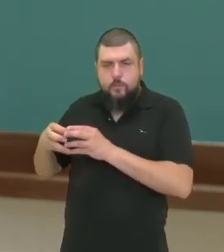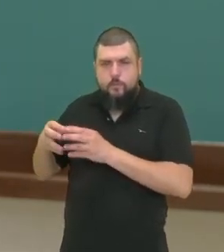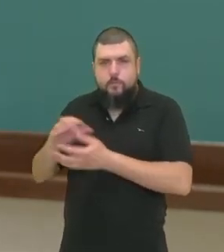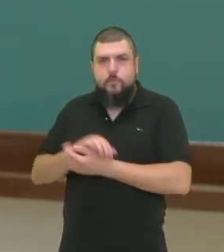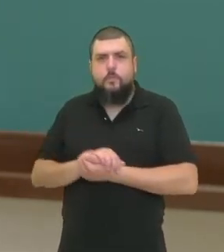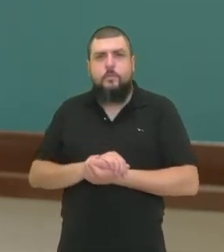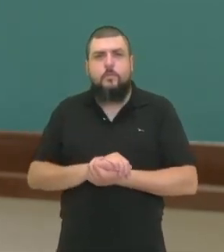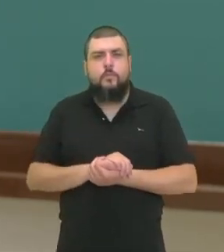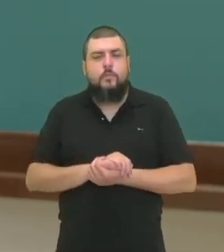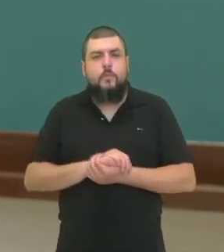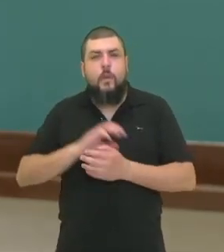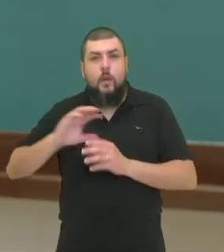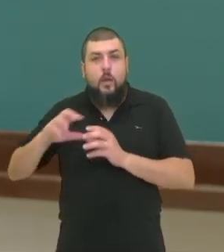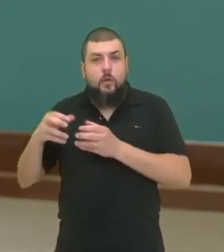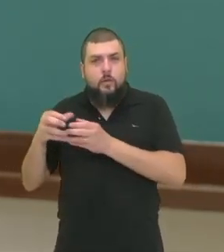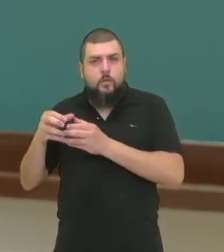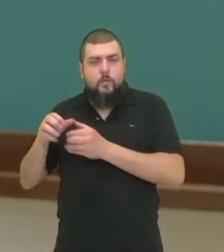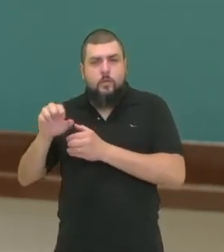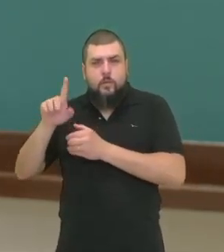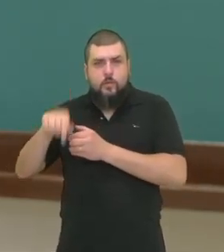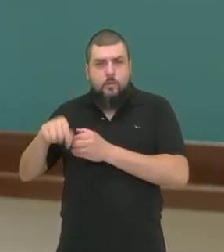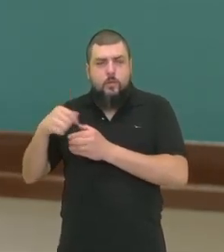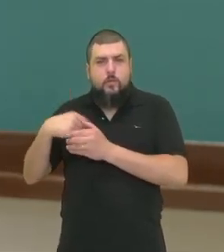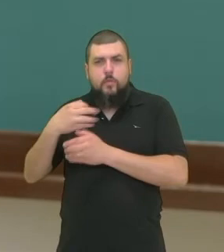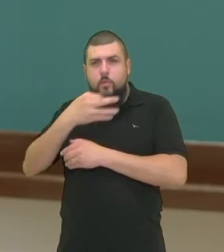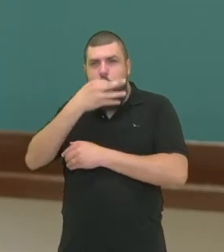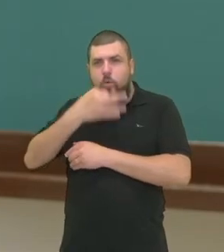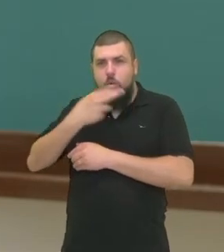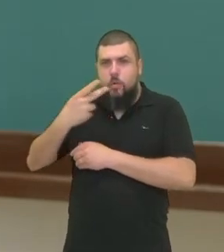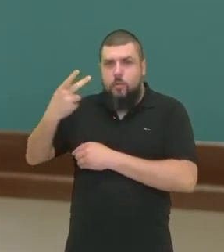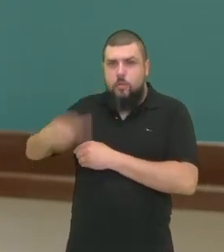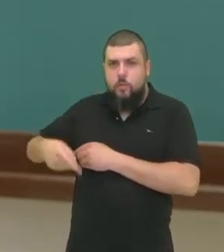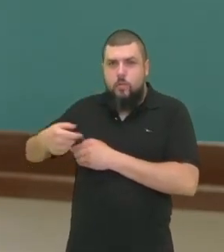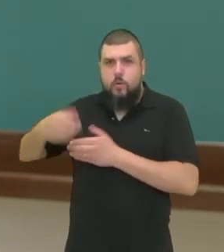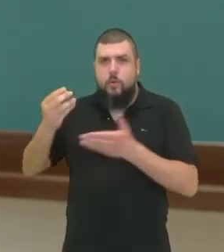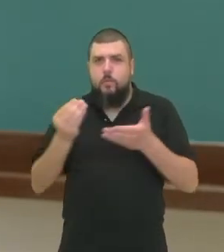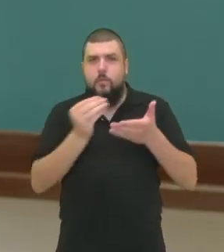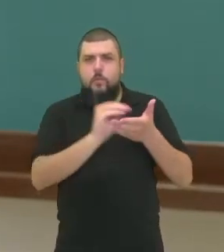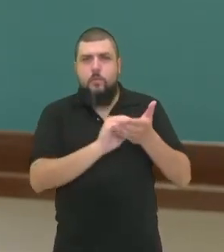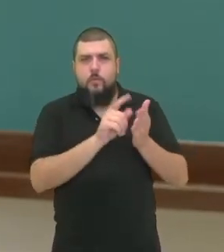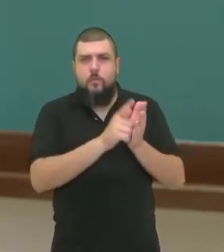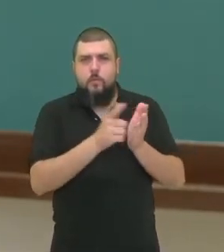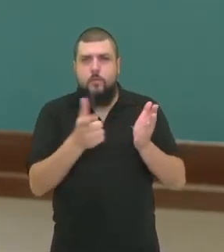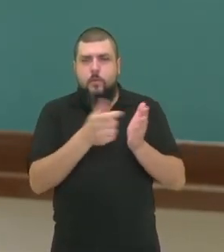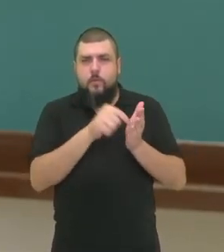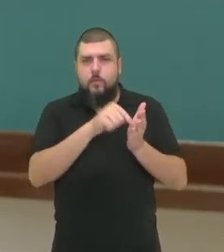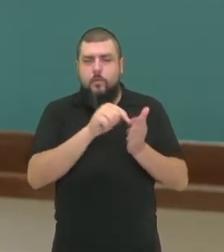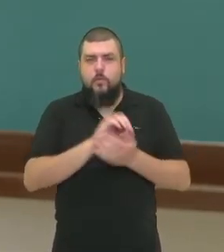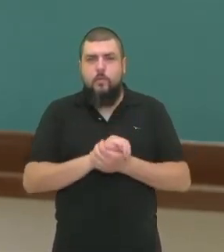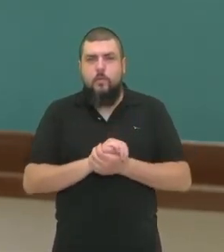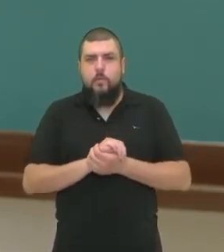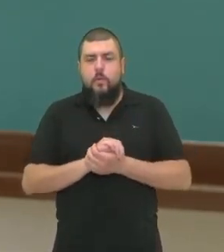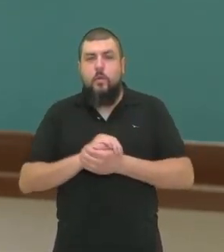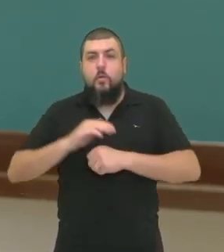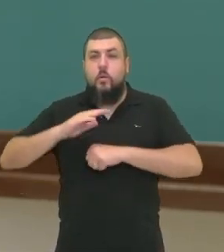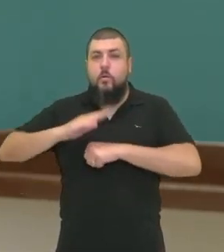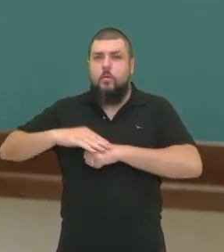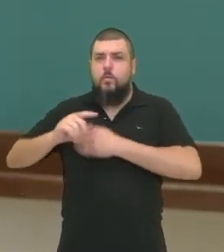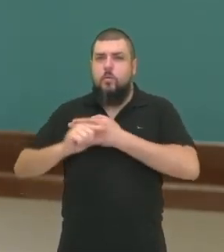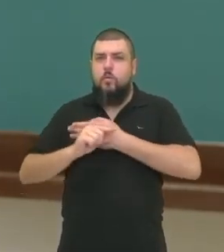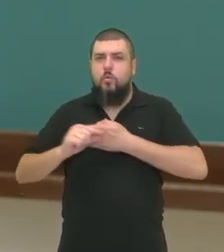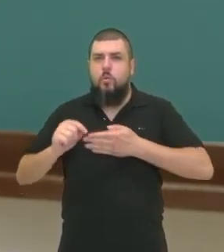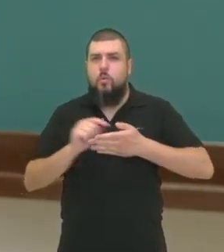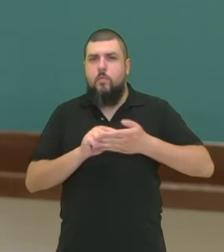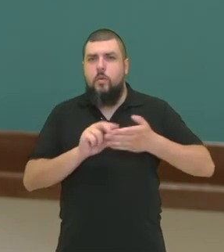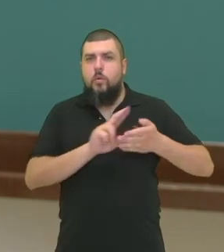E expressam as opiniões da equipe. Por isso não recebem a assinatura do autor. No geral, eles